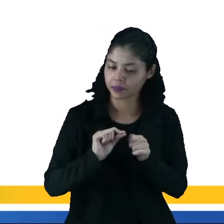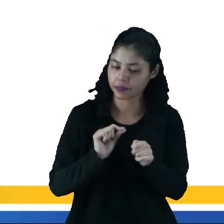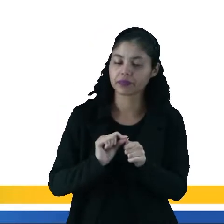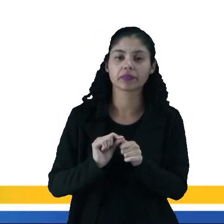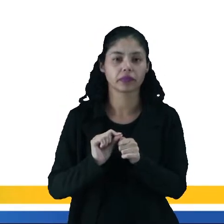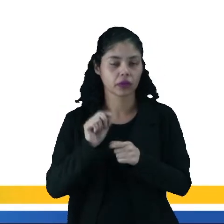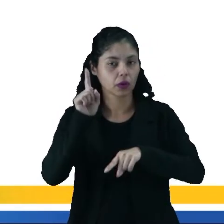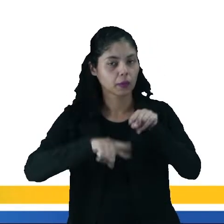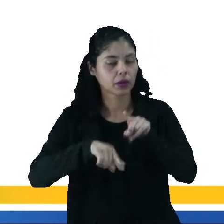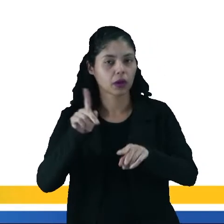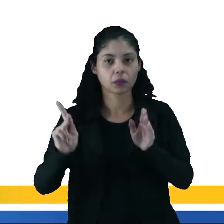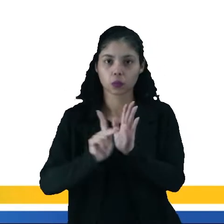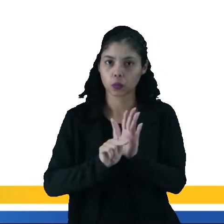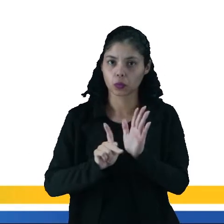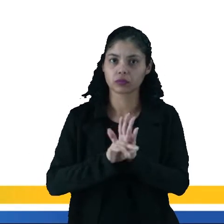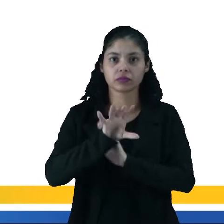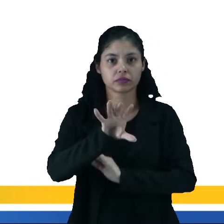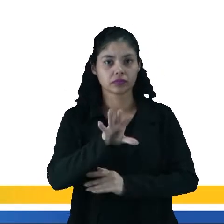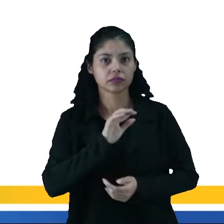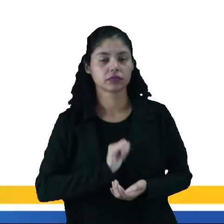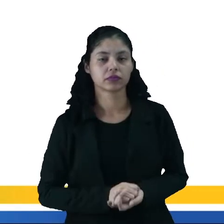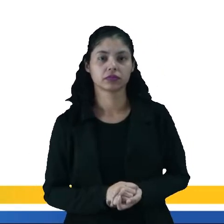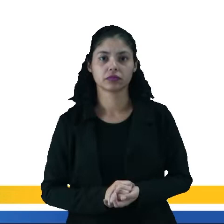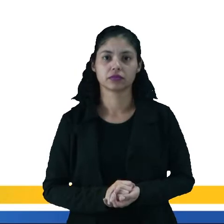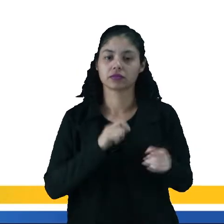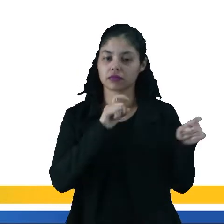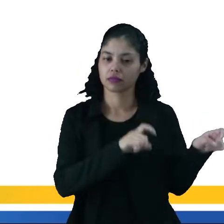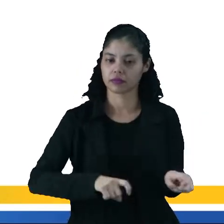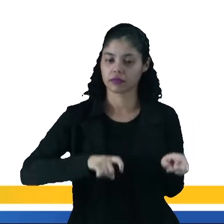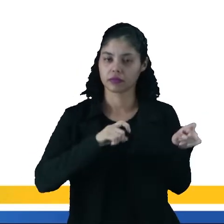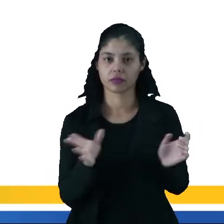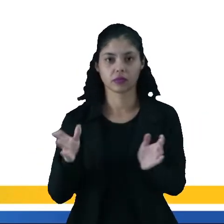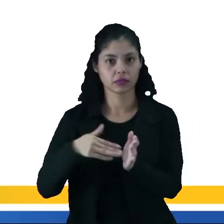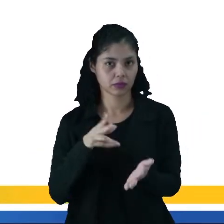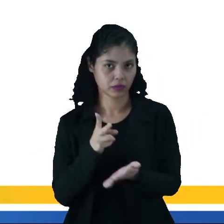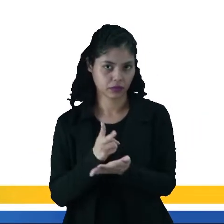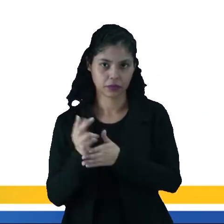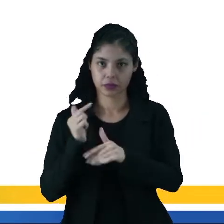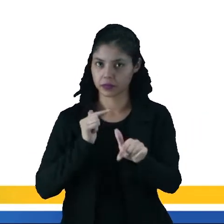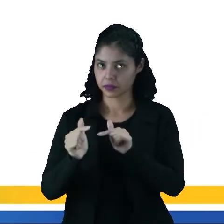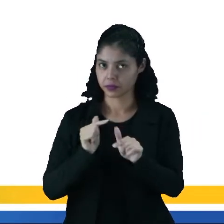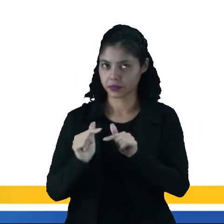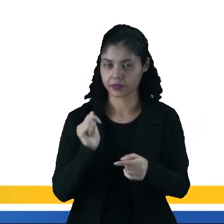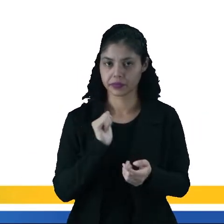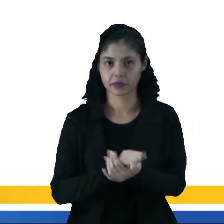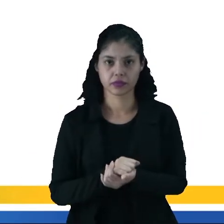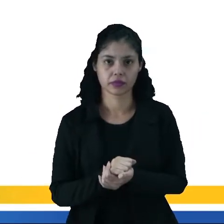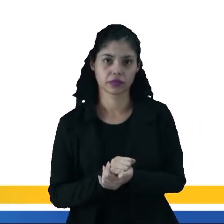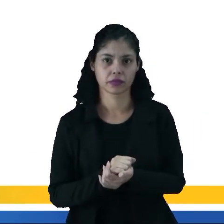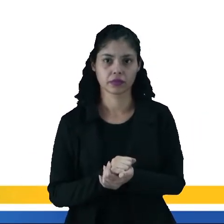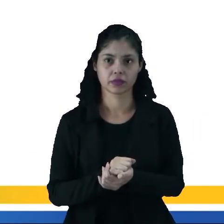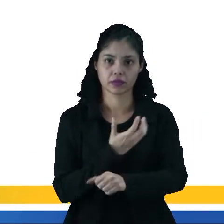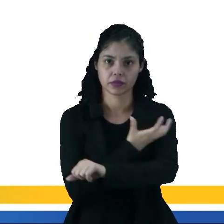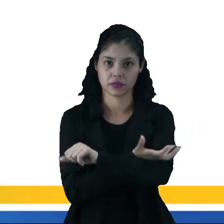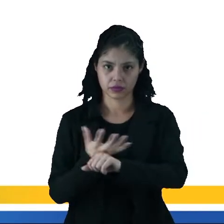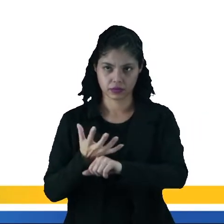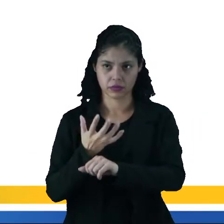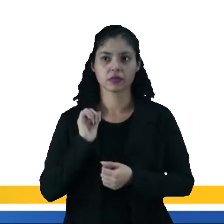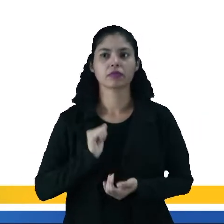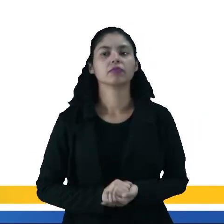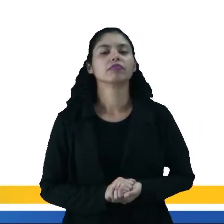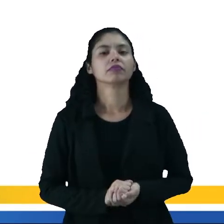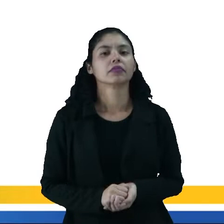material apropriado para a questão agrícola, ou até mesmo para quem trabalha com questão verdureira.